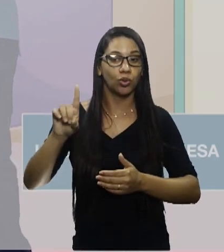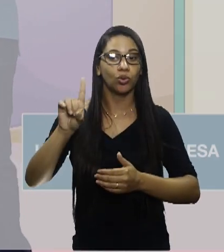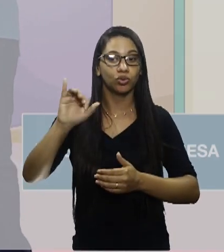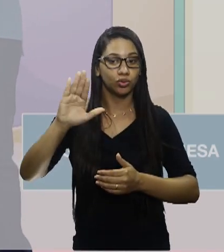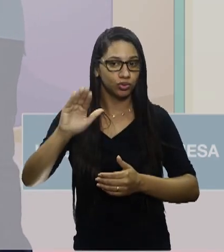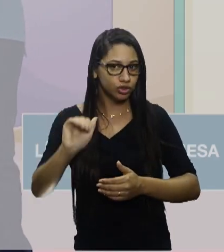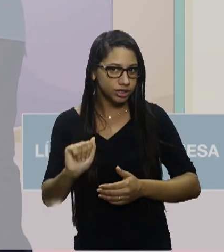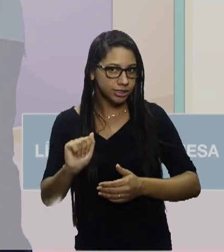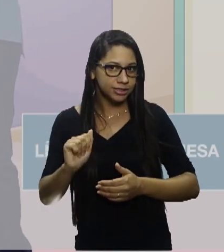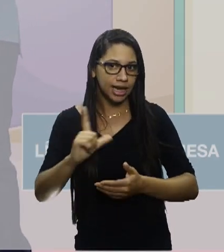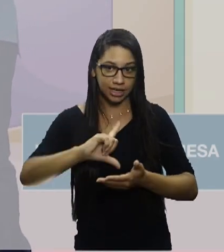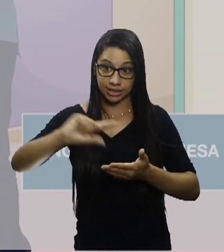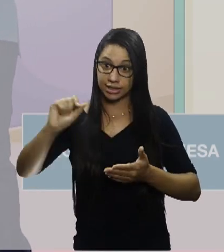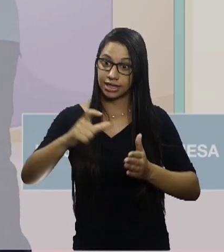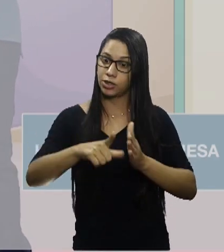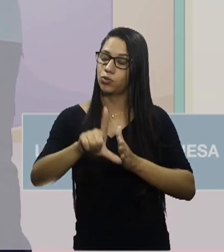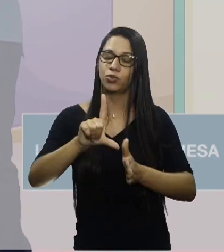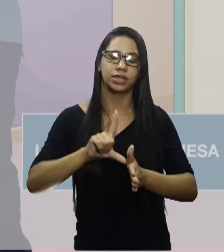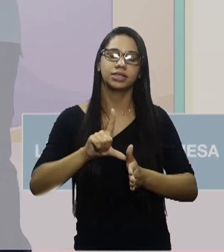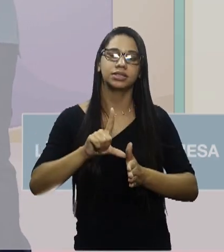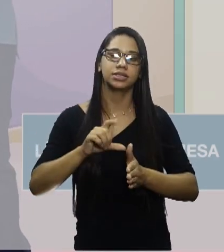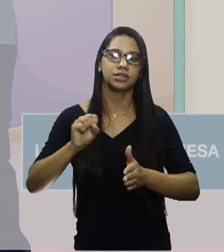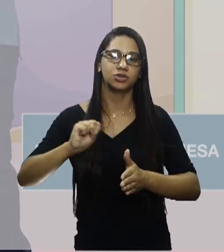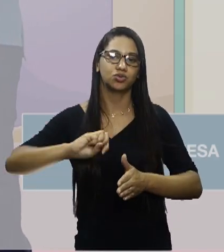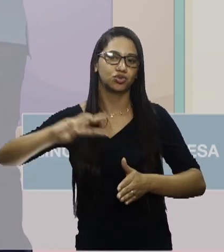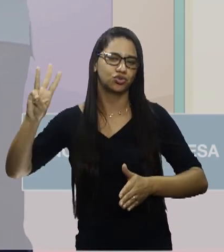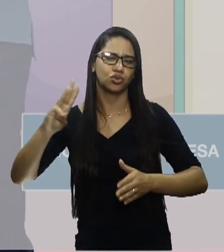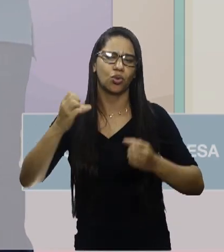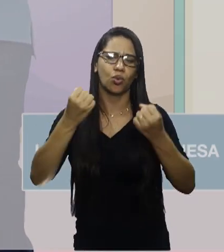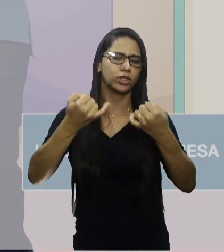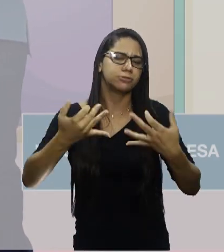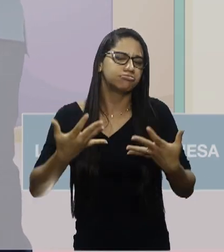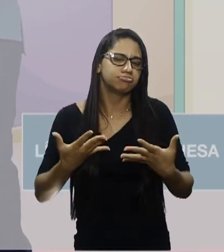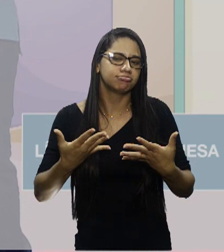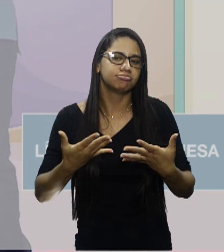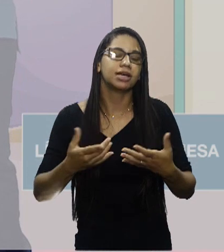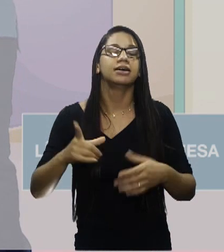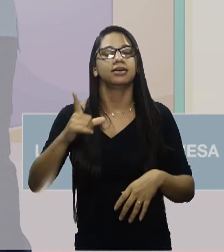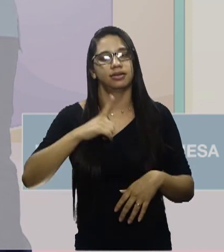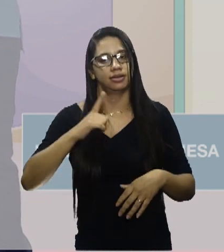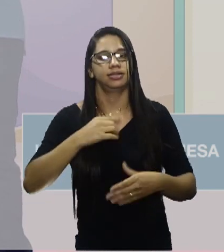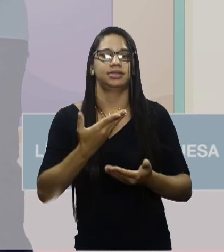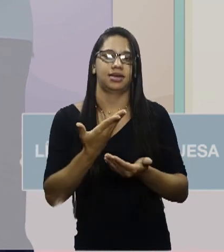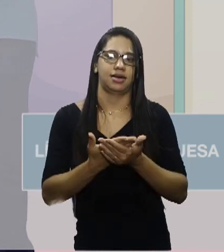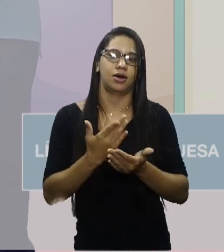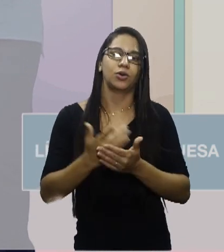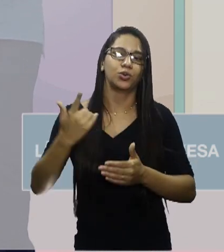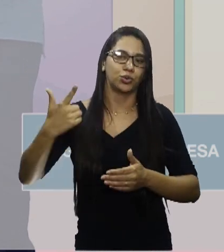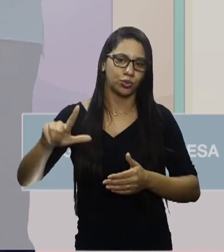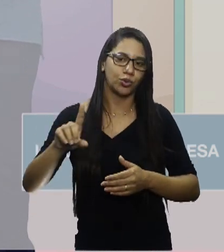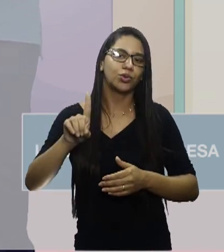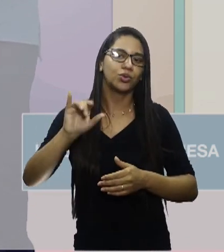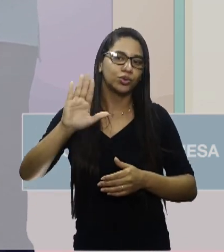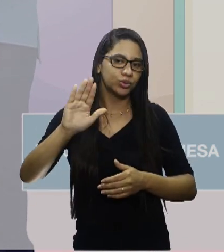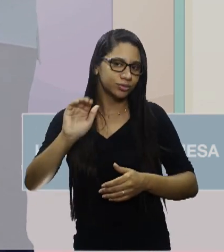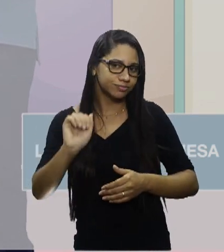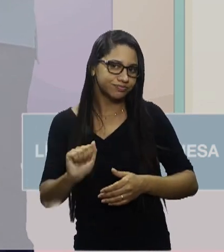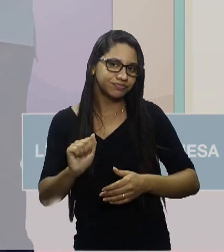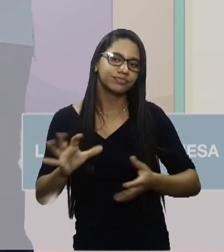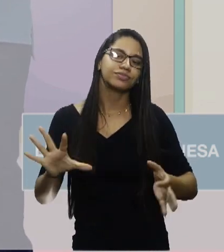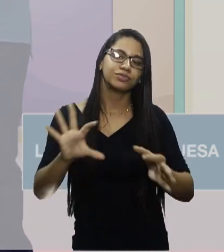sair mais cedo do show foi o quê? Qual foi a explicação? Tinha aula no outro dia. E a gente usa aí a conjunção